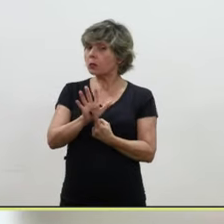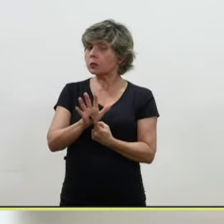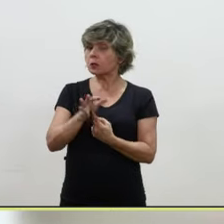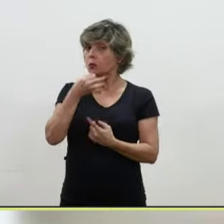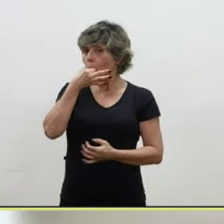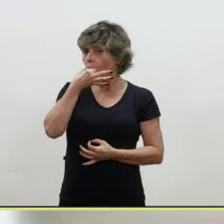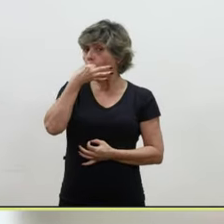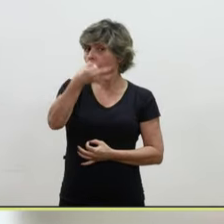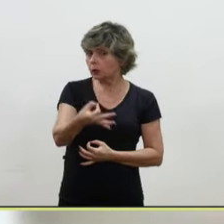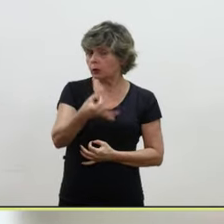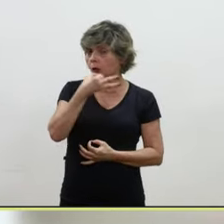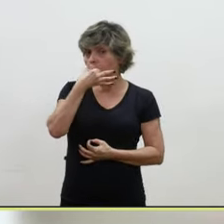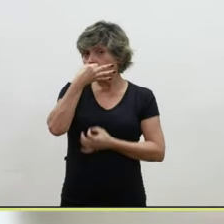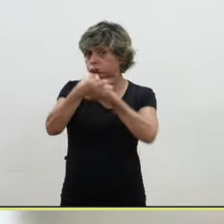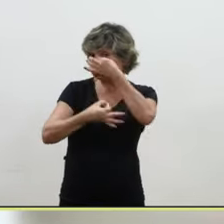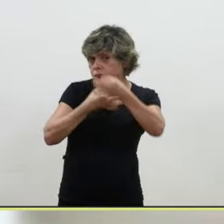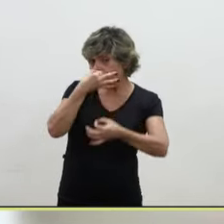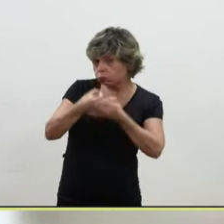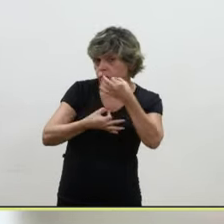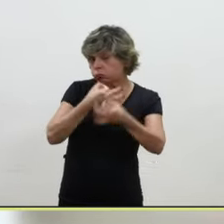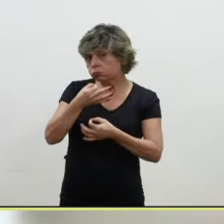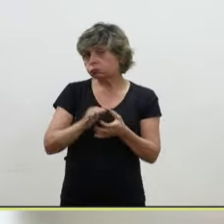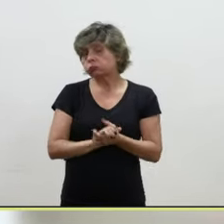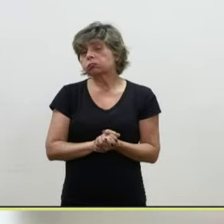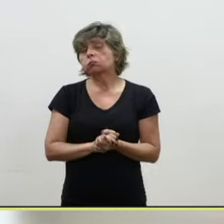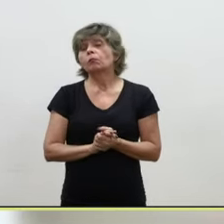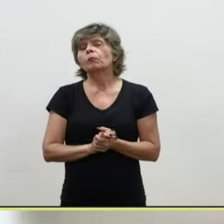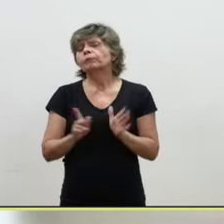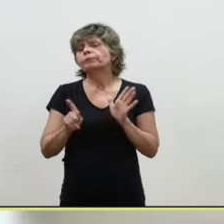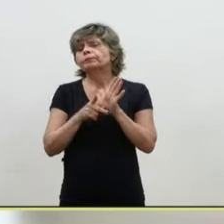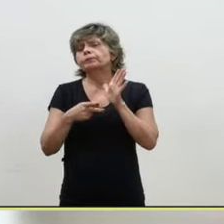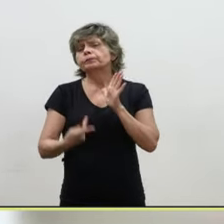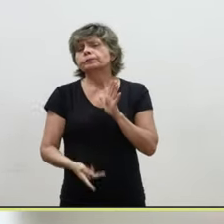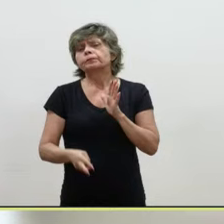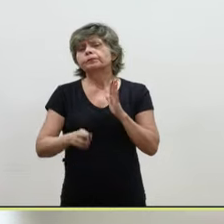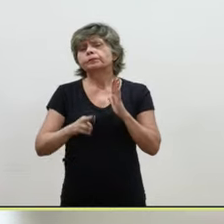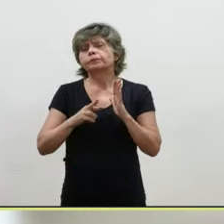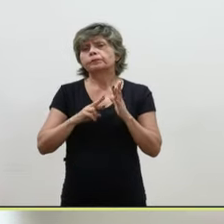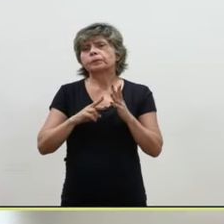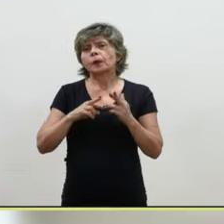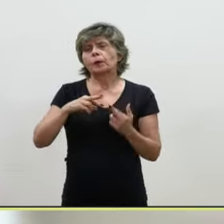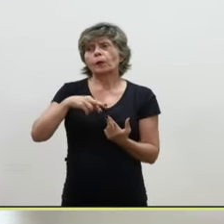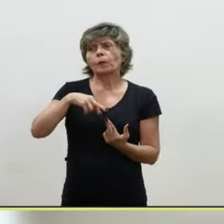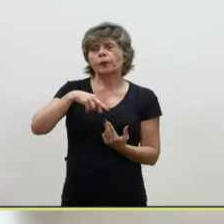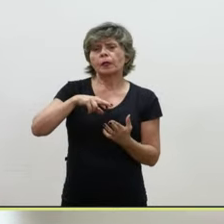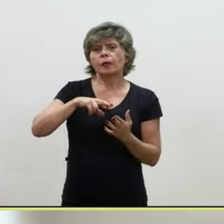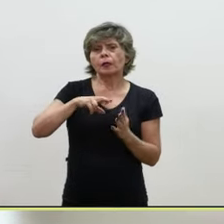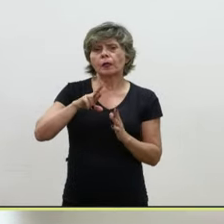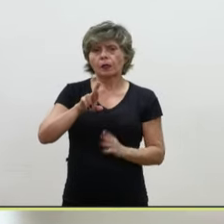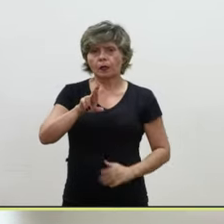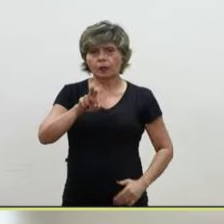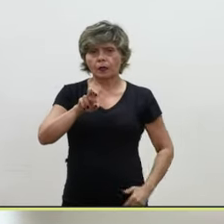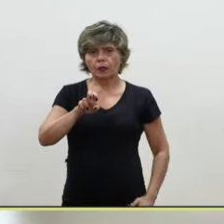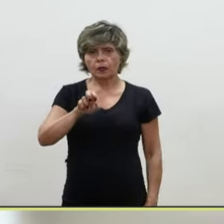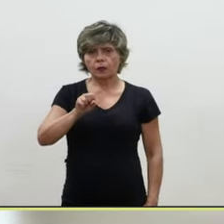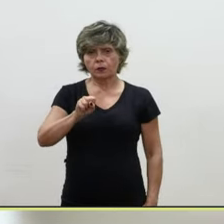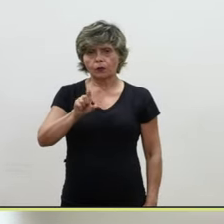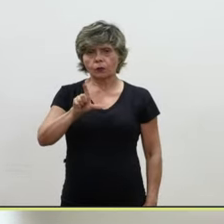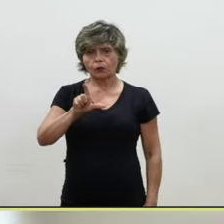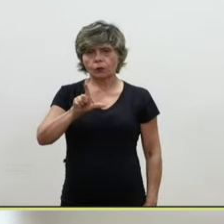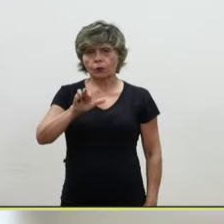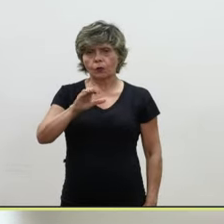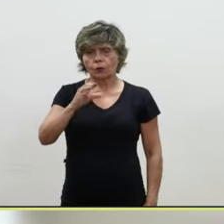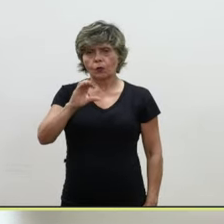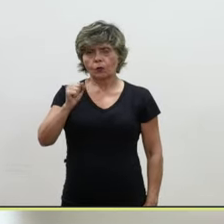nessa questão porque a própria resolução normativa 5, 2007, daqui do